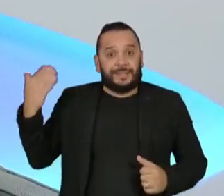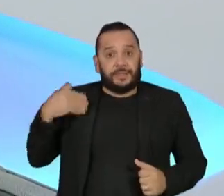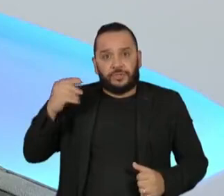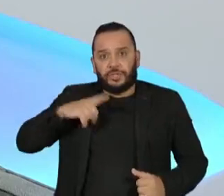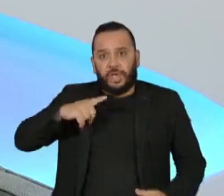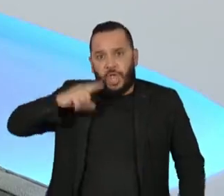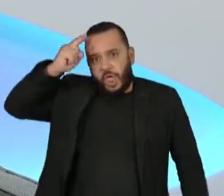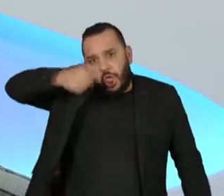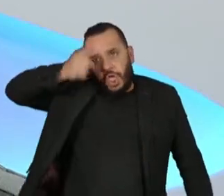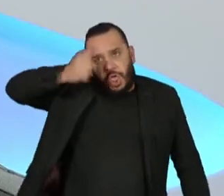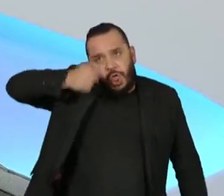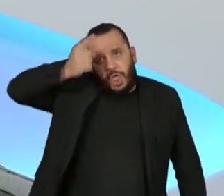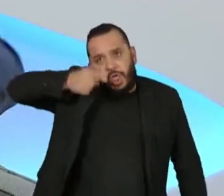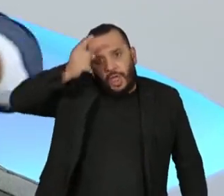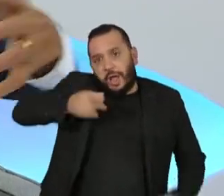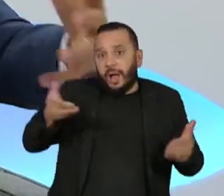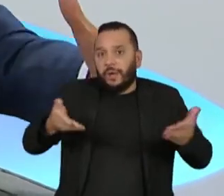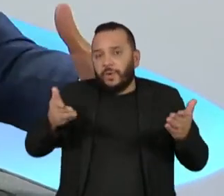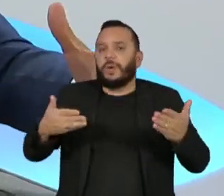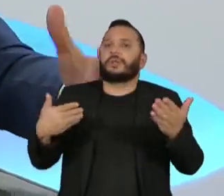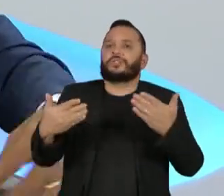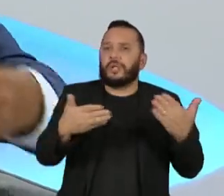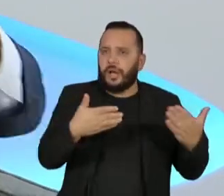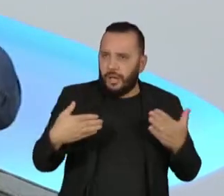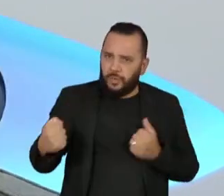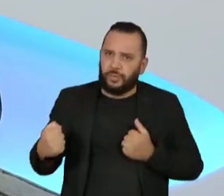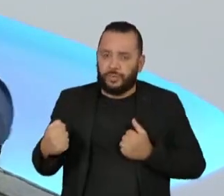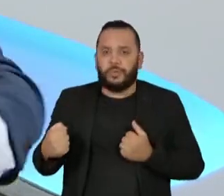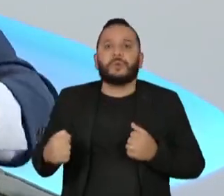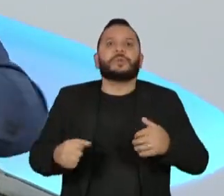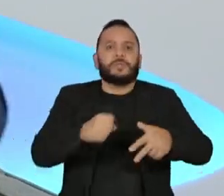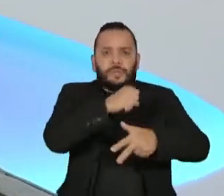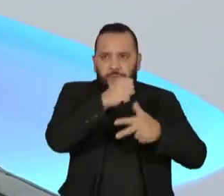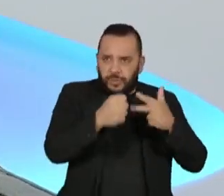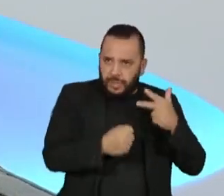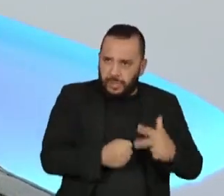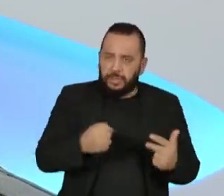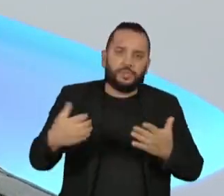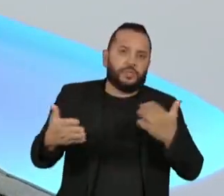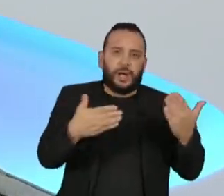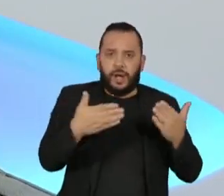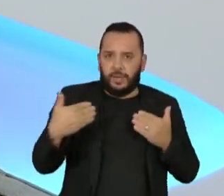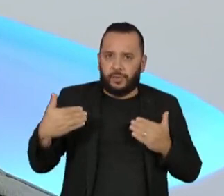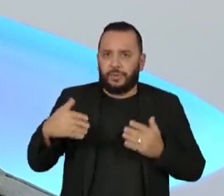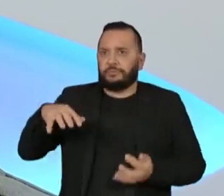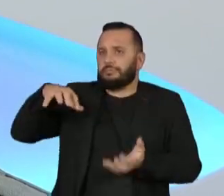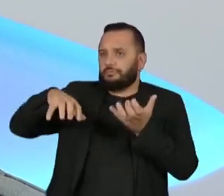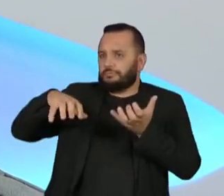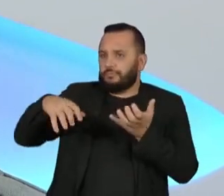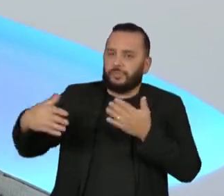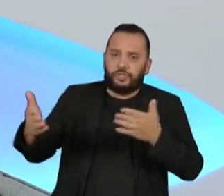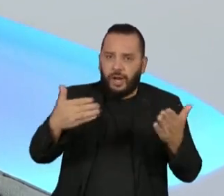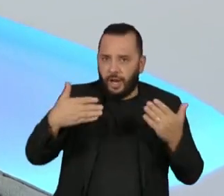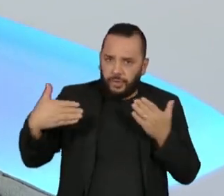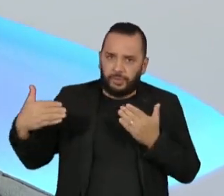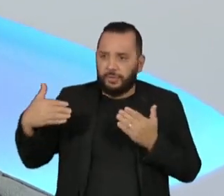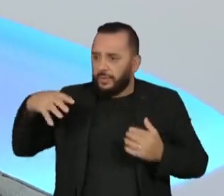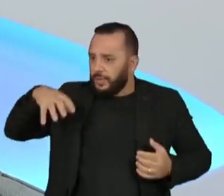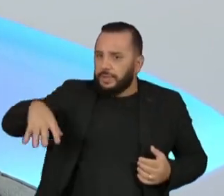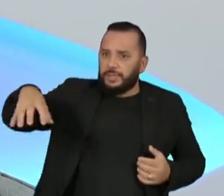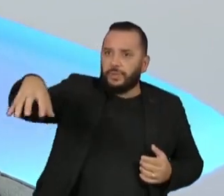diálogo. Diálogo com os poderes, diálogo com os parlamentares, diálogo com variados setores.